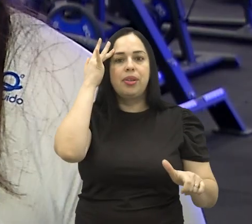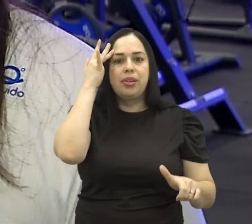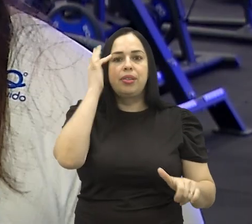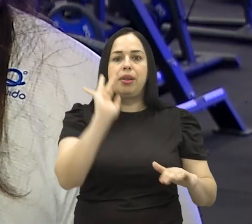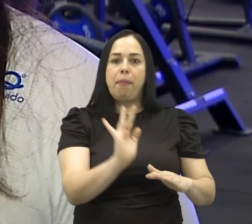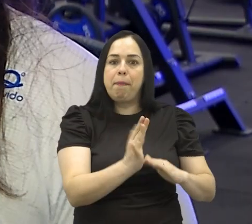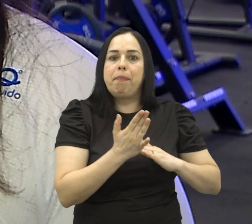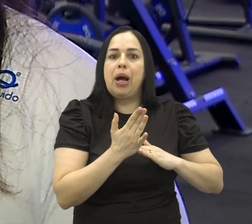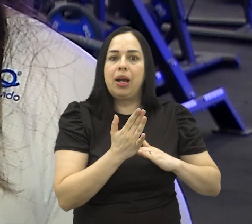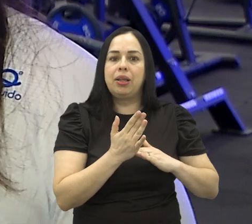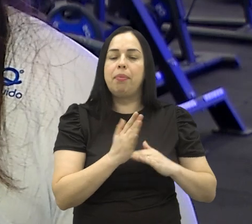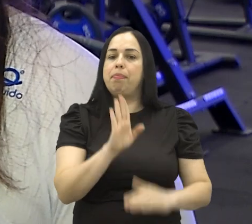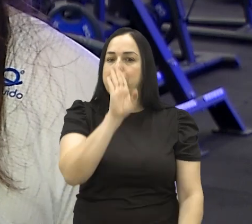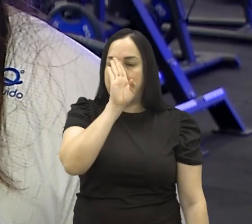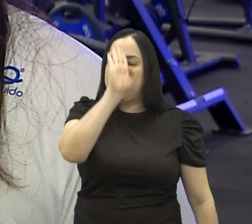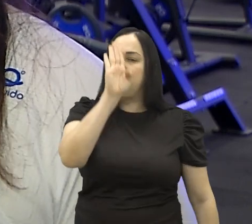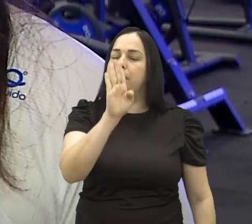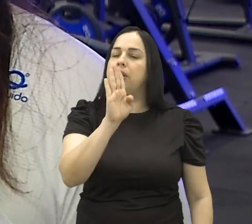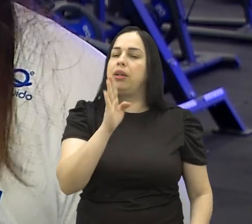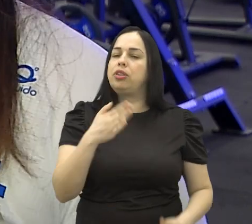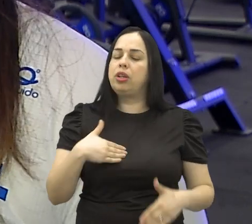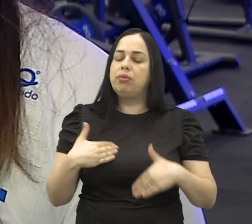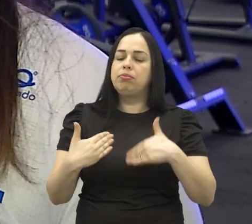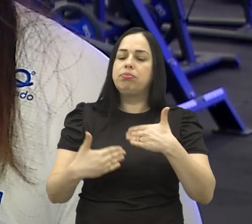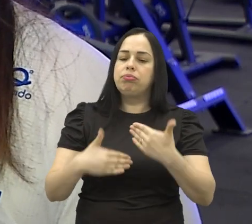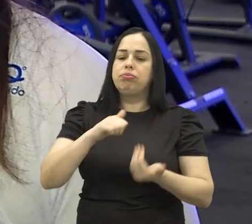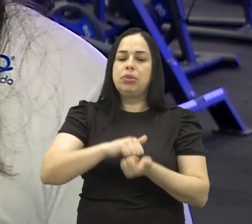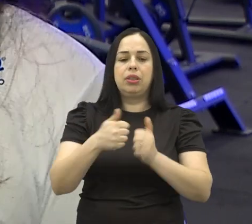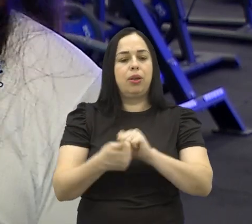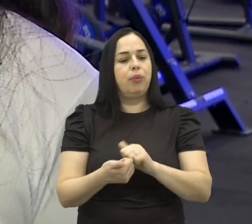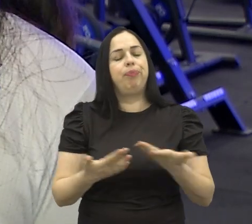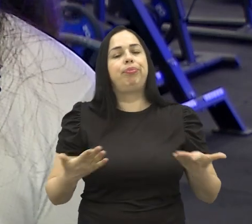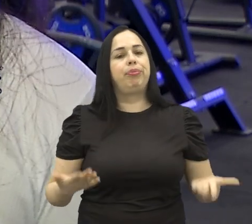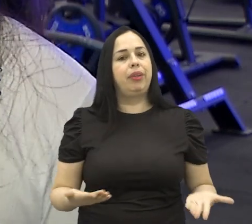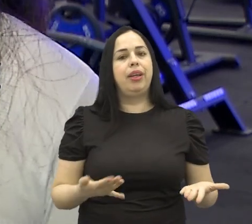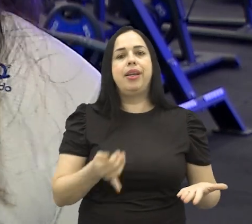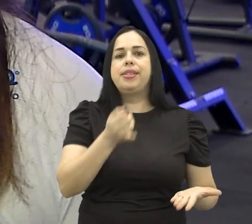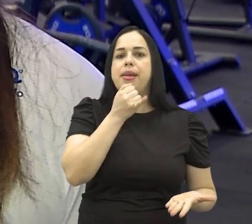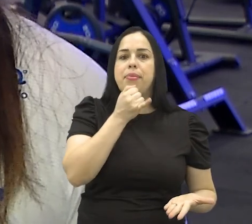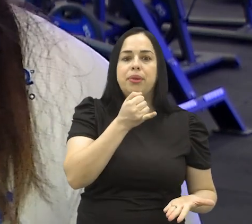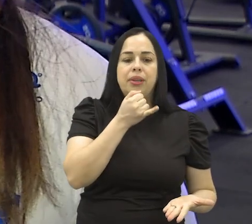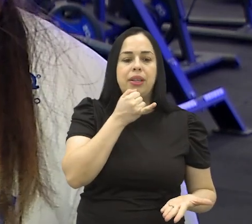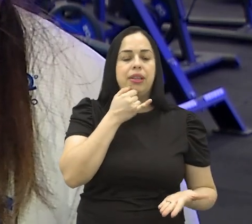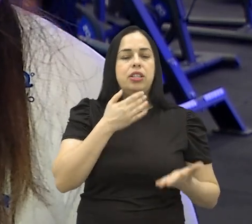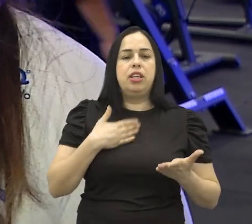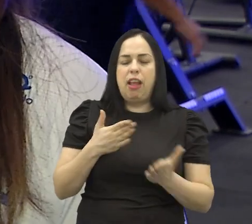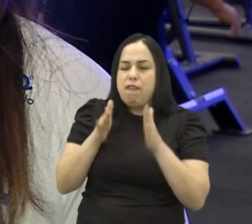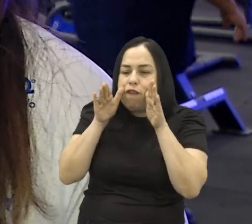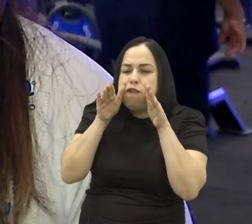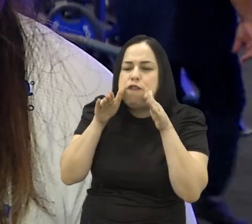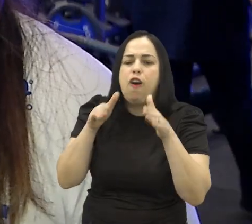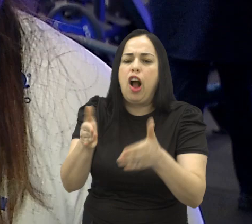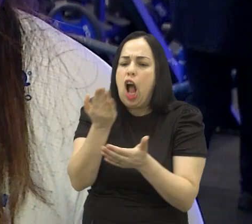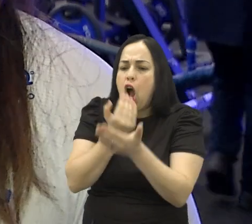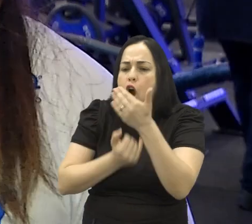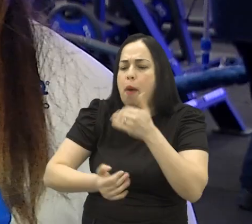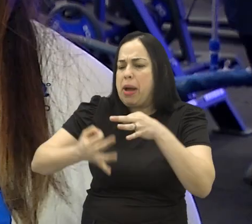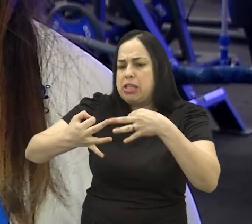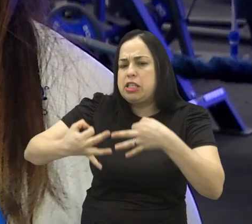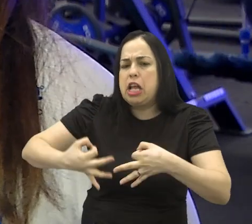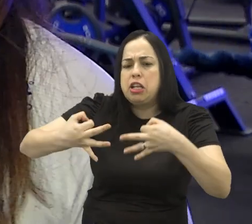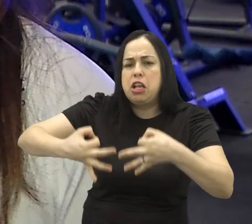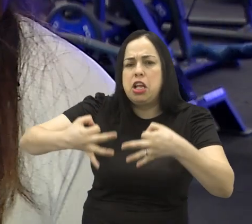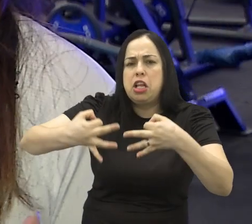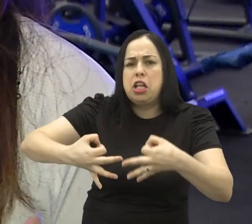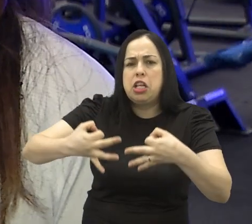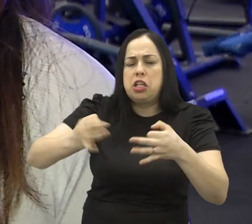perto, principalmente nesse período de adaptação, né? Porque não adianta nada você ali querer estar ali disciplinada, querer comer